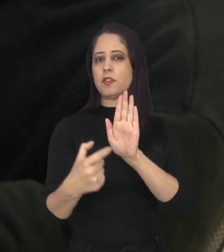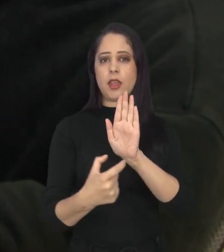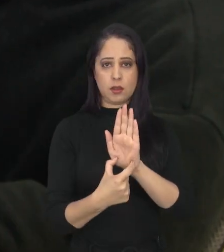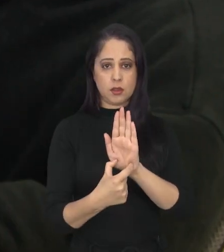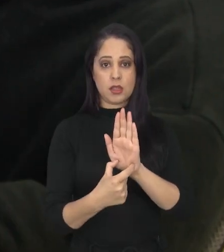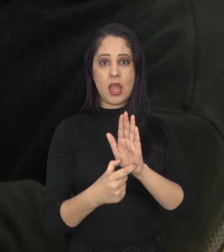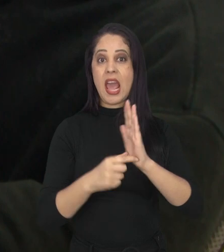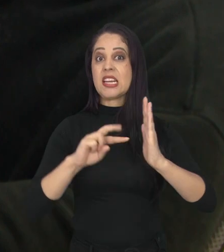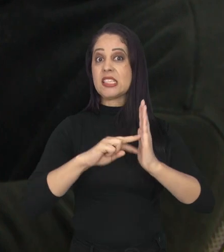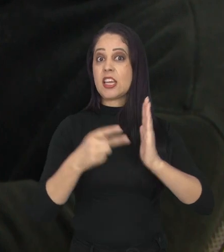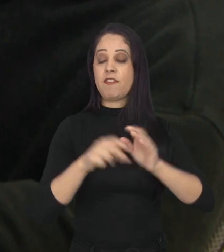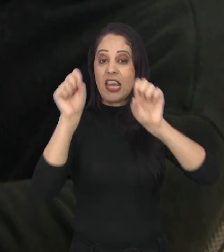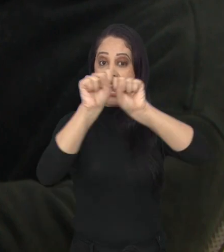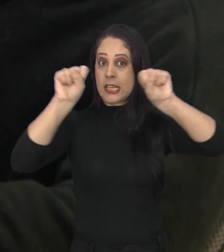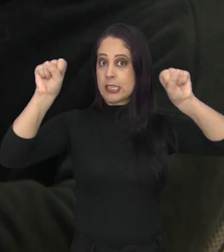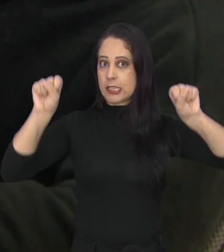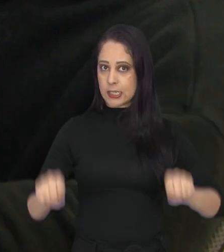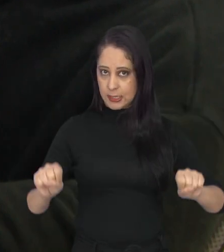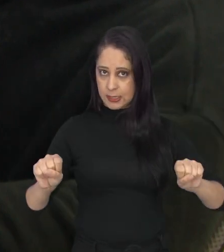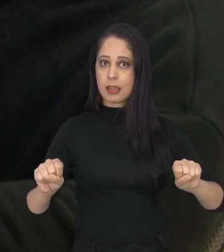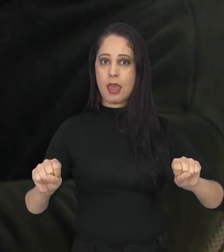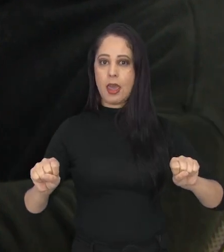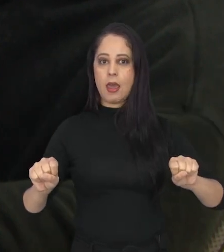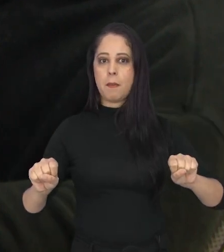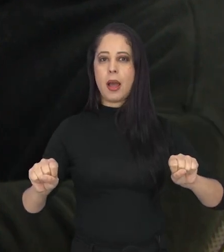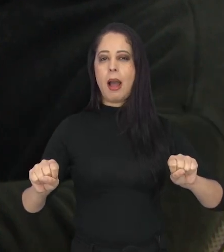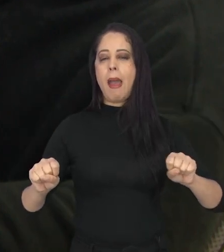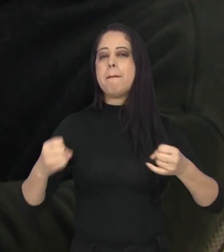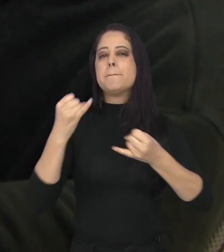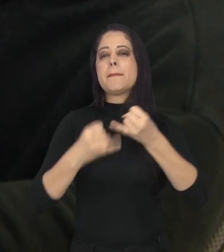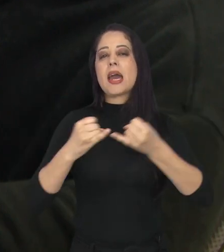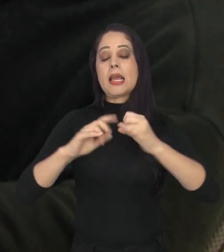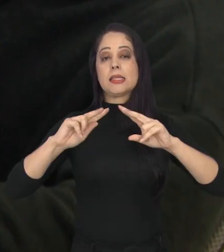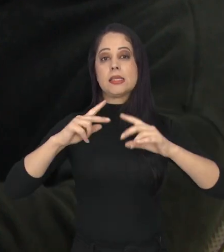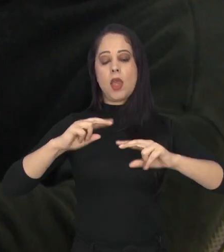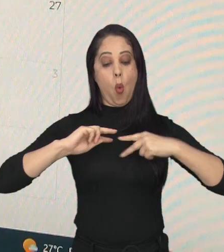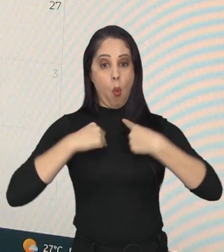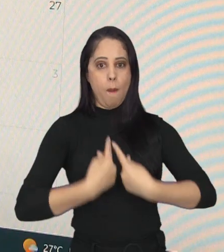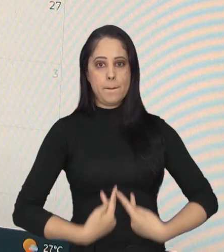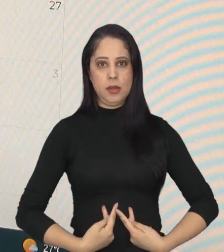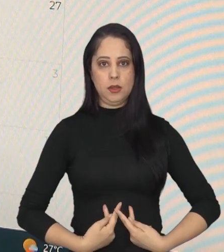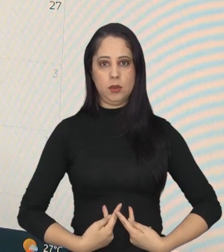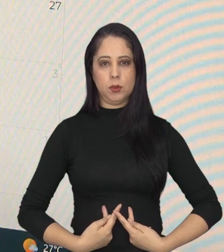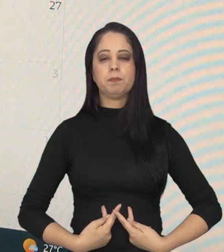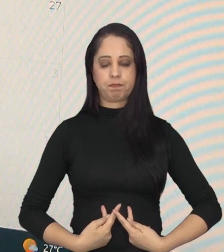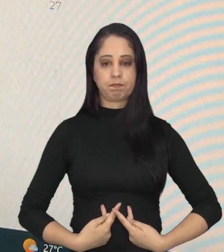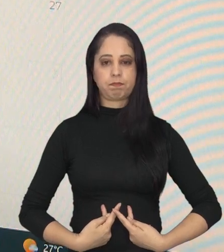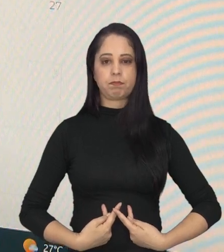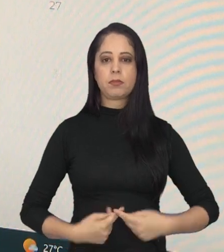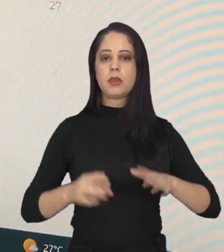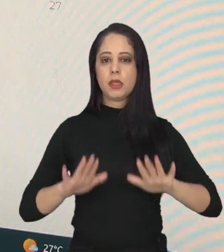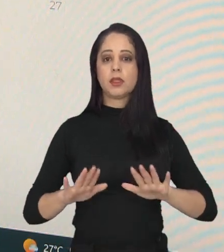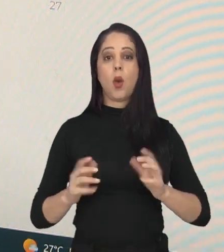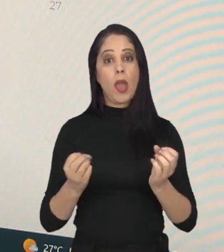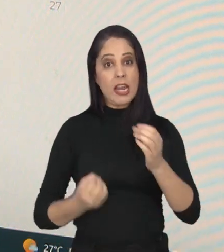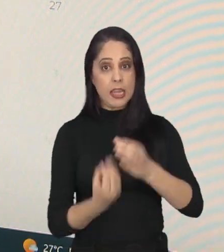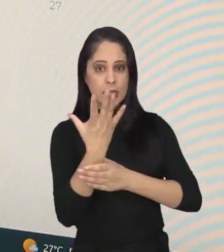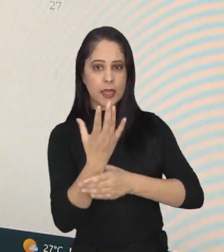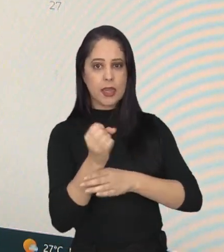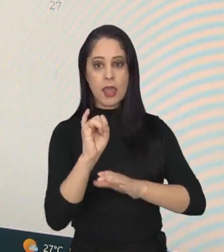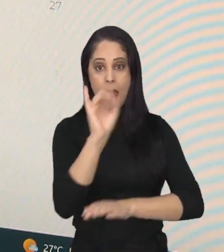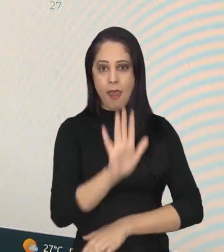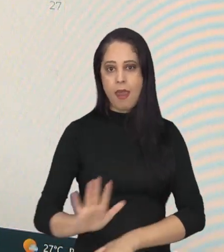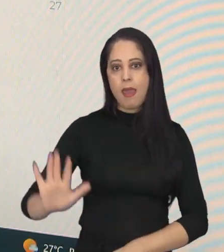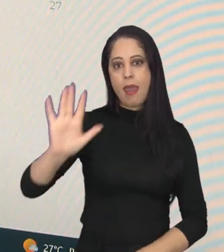Inteligências artificiais são sistemas capazes de simular a inteligência humana. Aqui, o sistema é capaz de